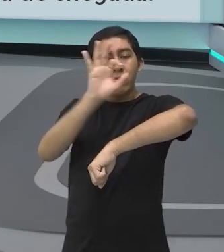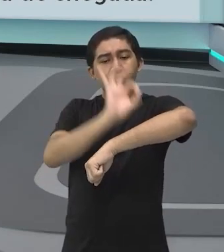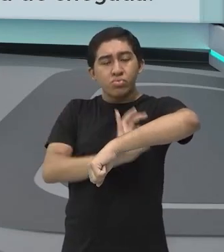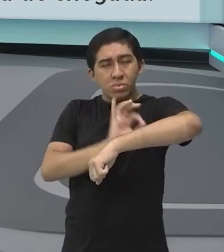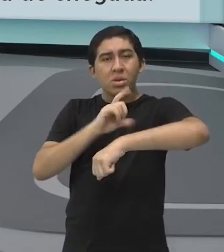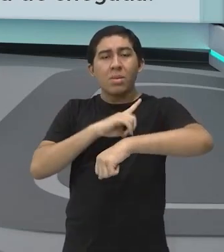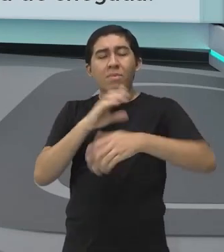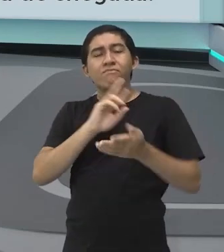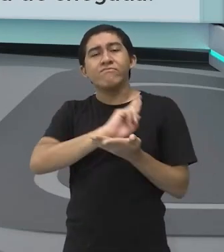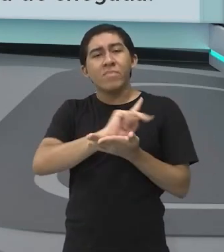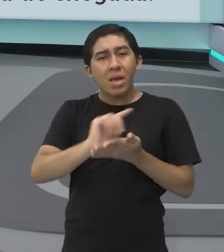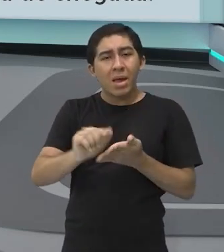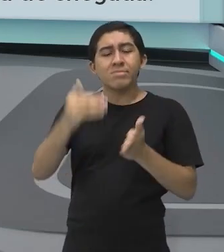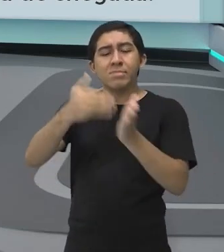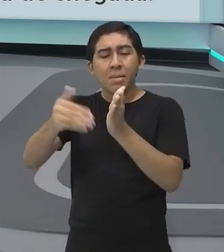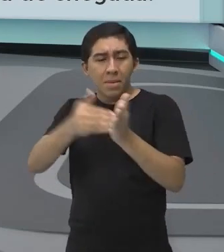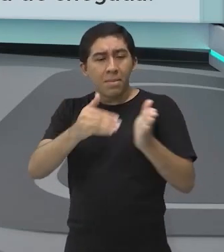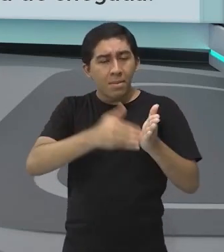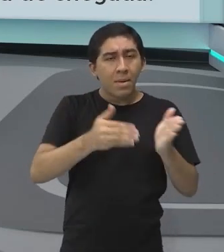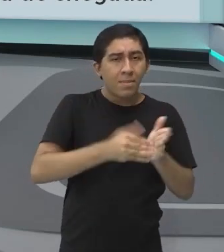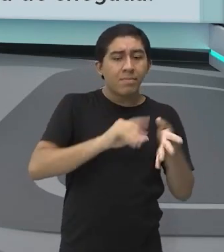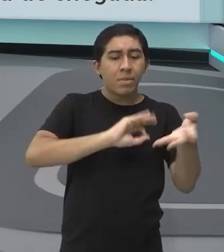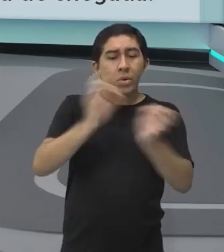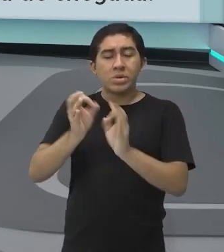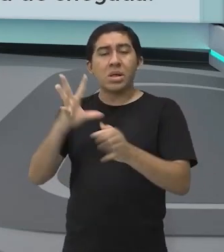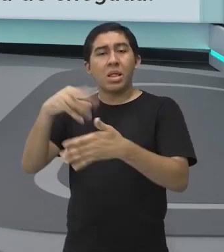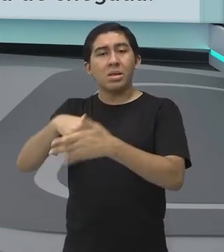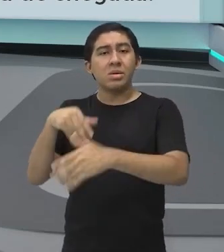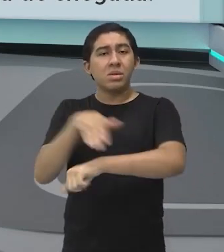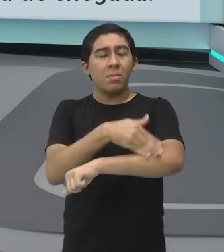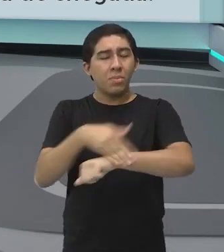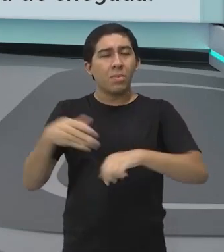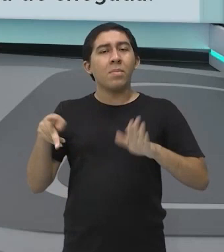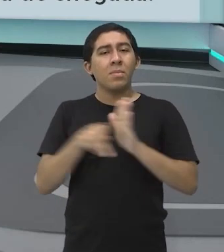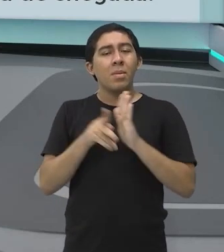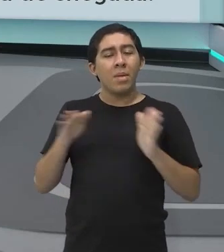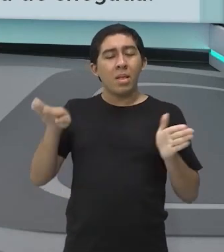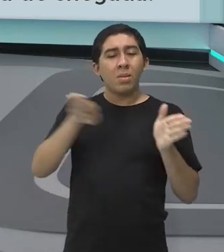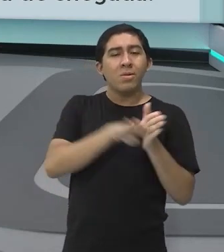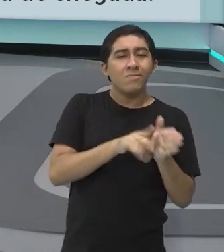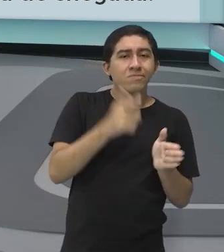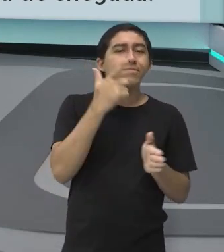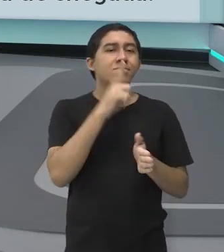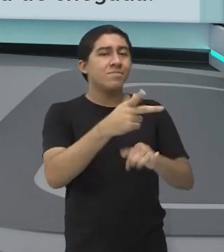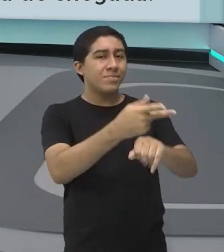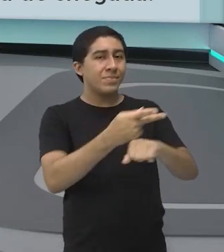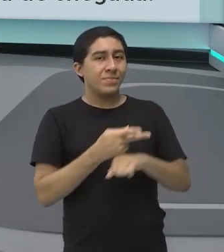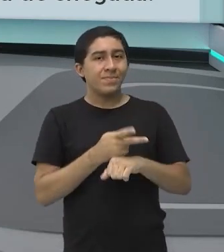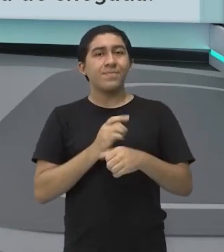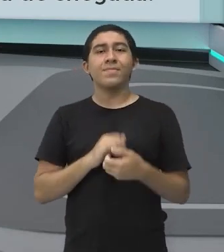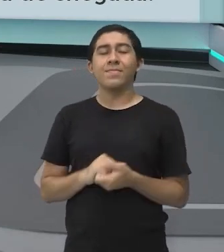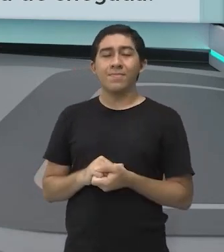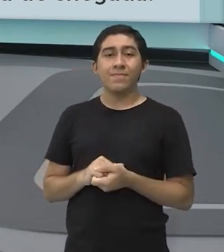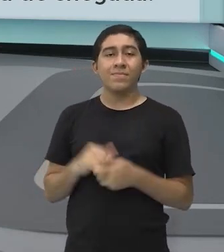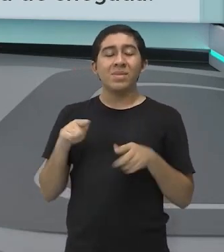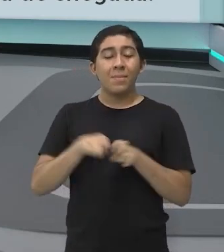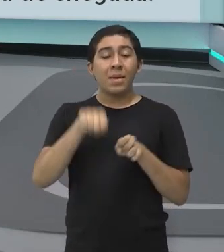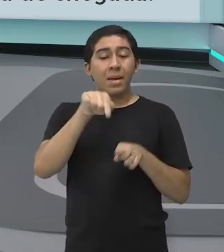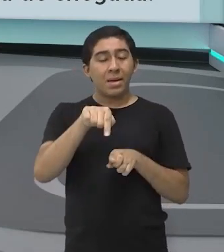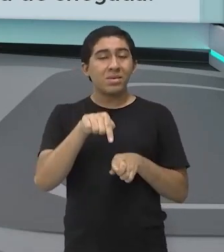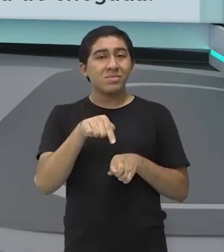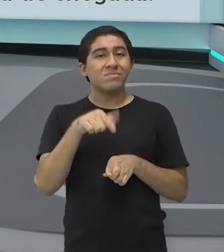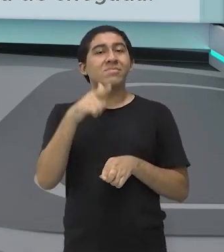montados ali ao longo da pista até a linha de chegada. Essa pista tem